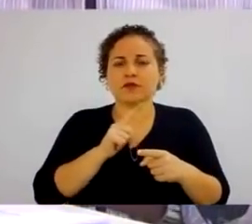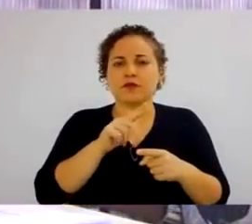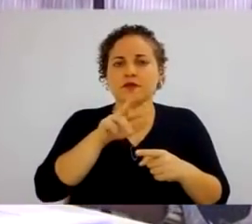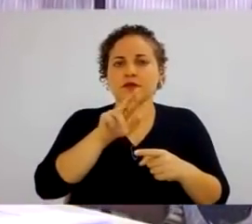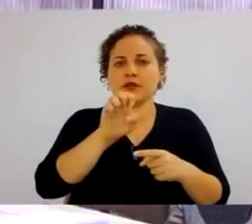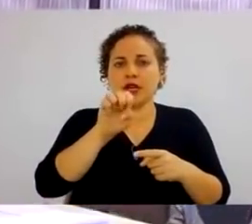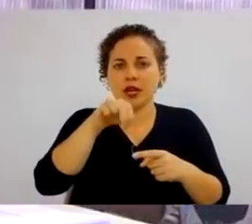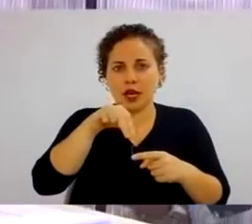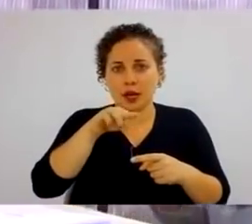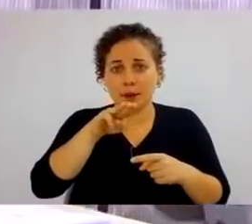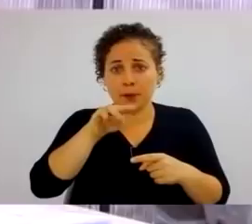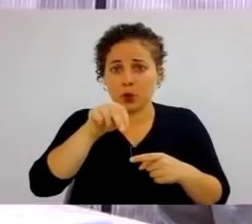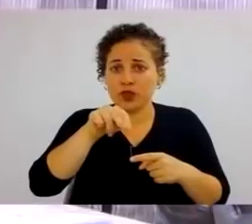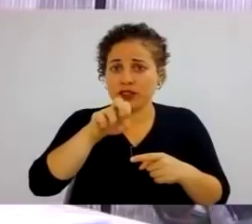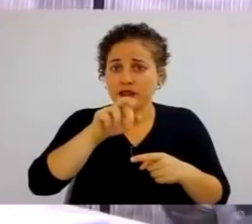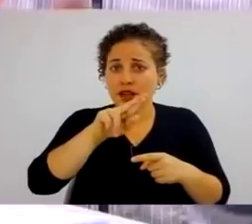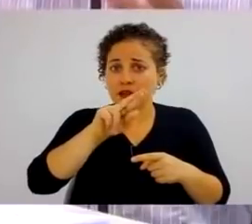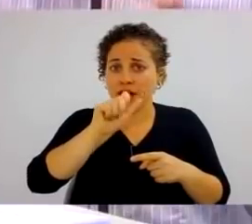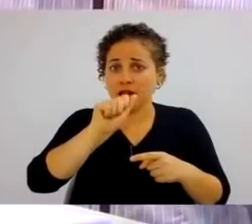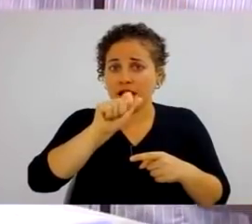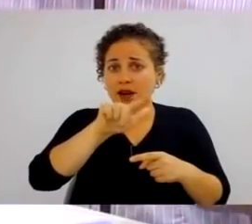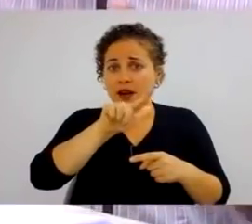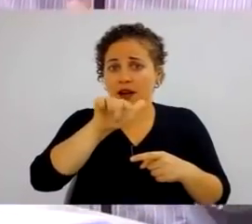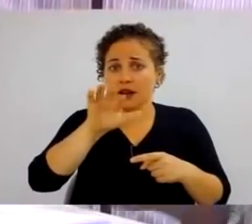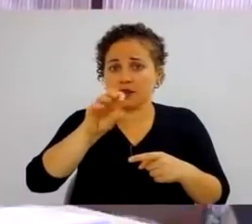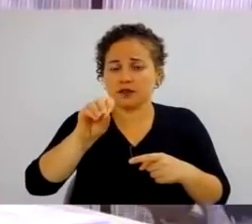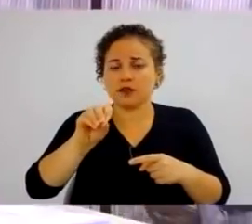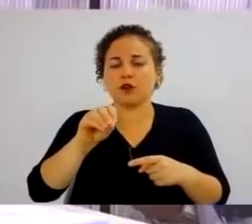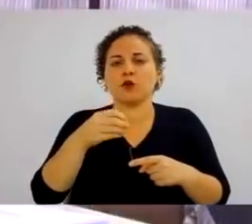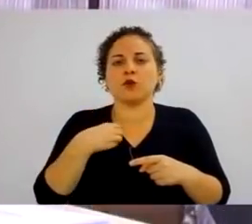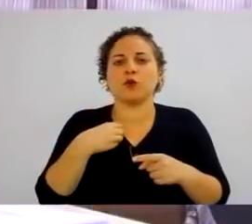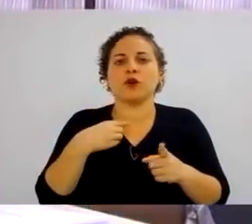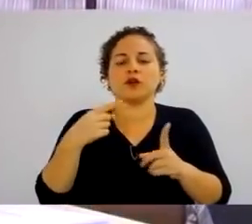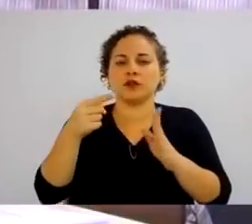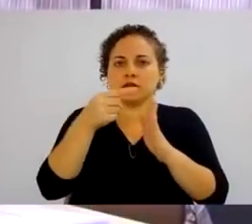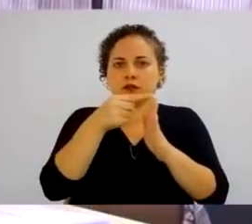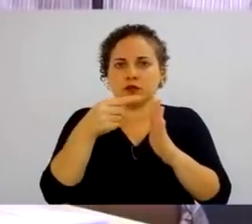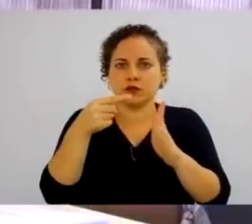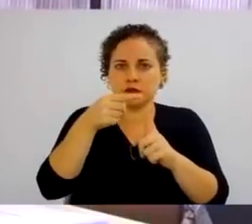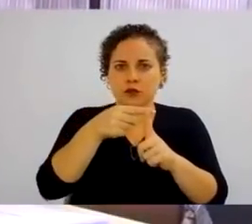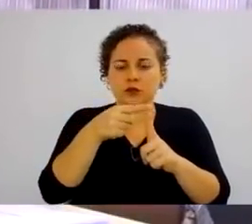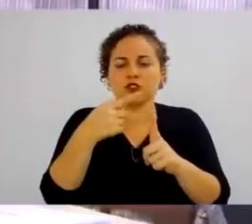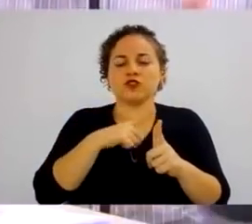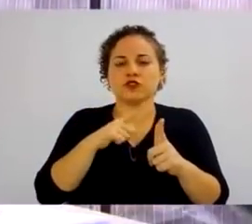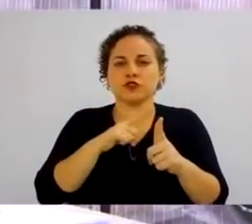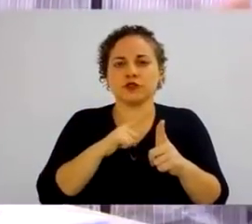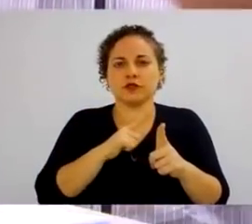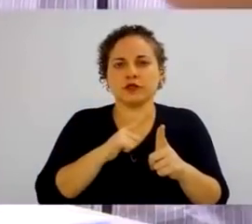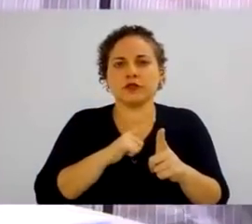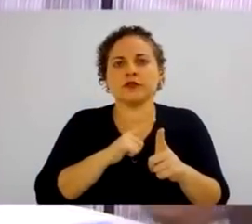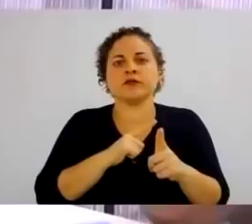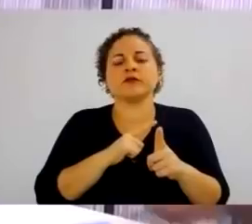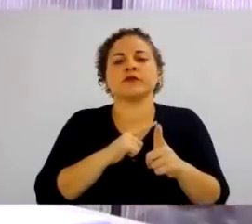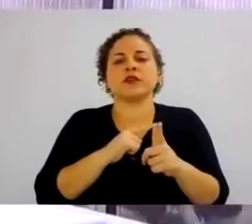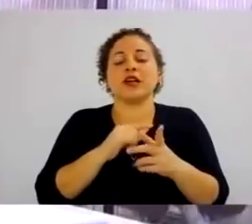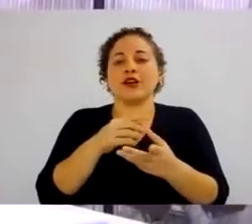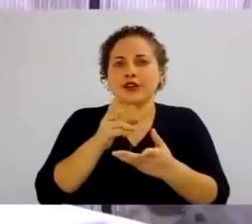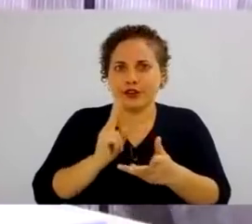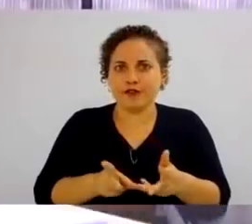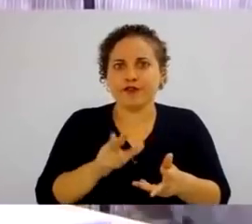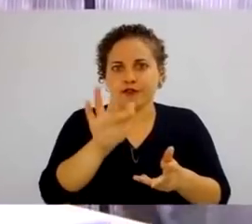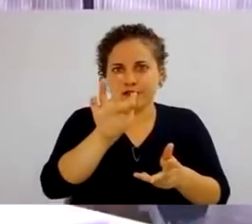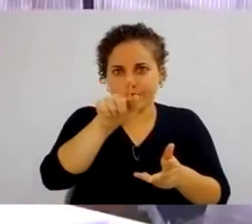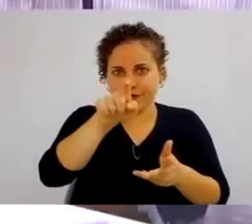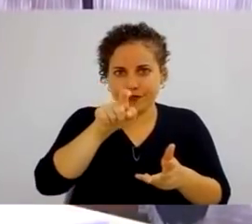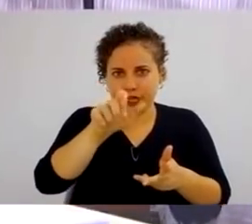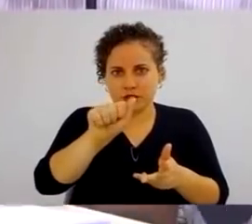remuneração, está dentro de uma remuneração que a gente chama de uma remuneração estratégica. E isso sim, que é a parte fixa, como